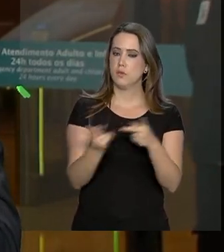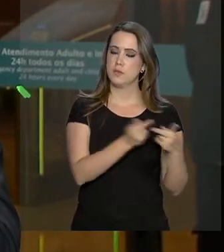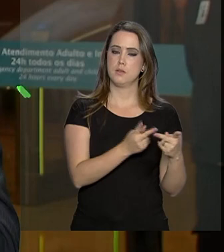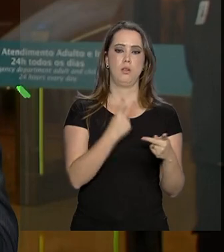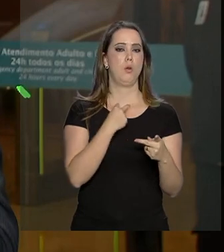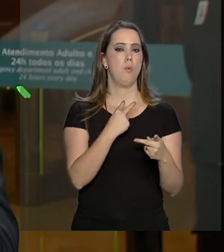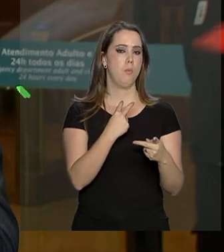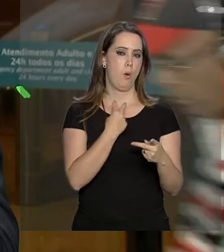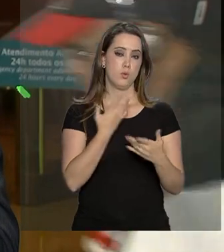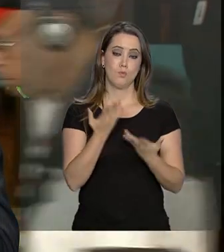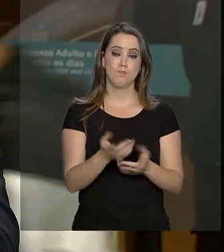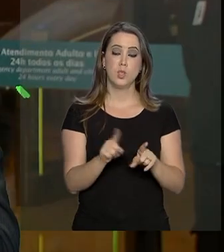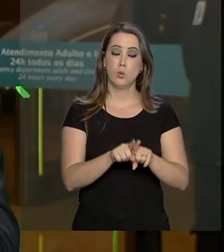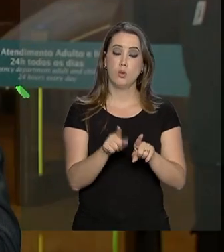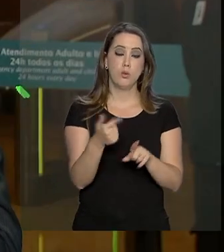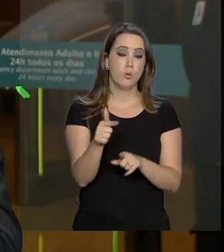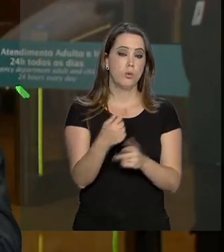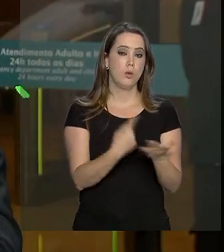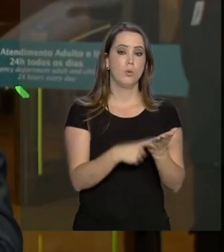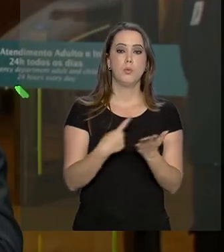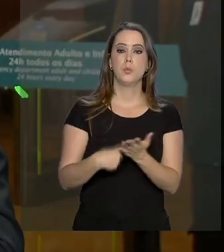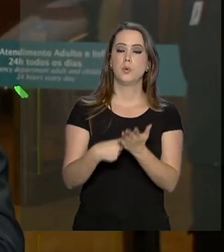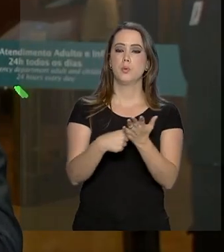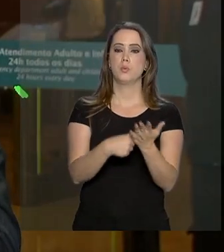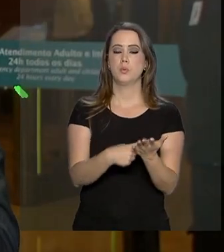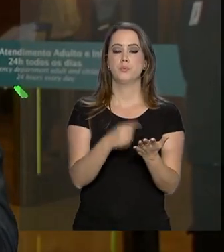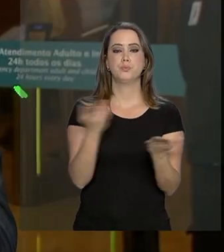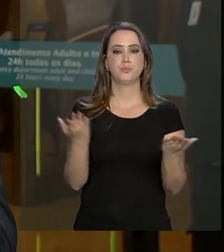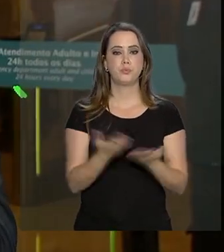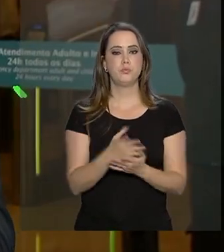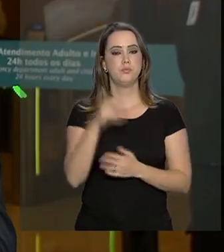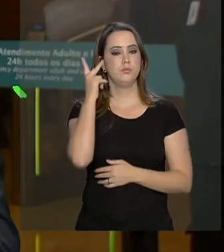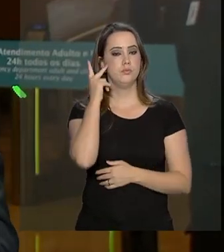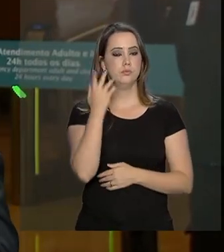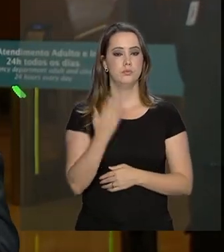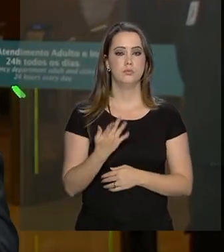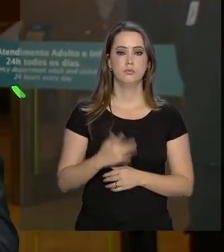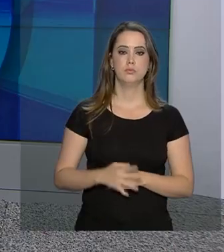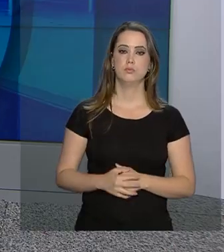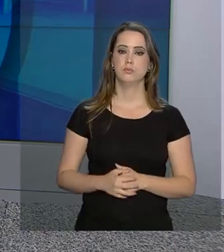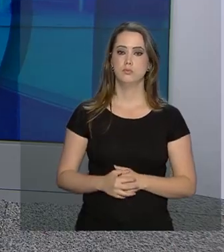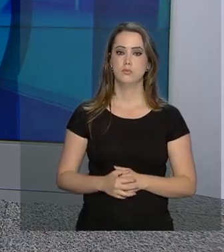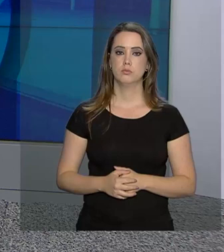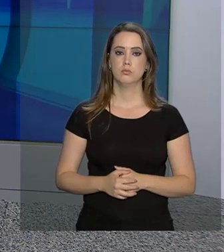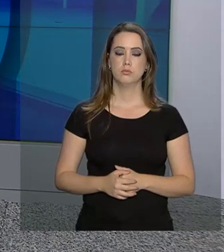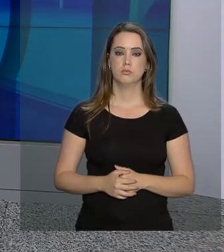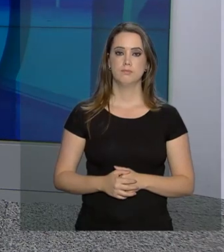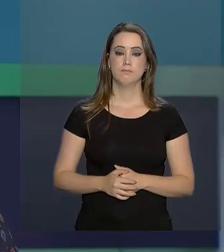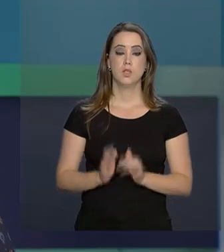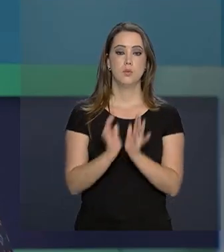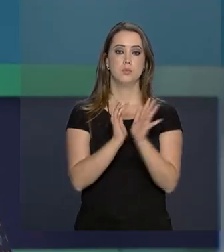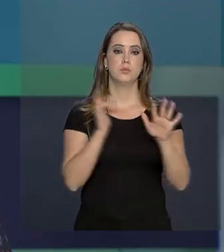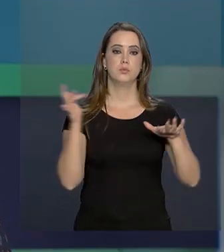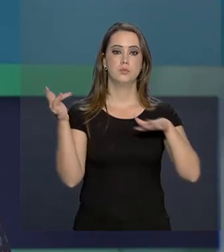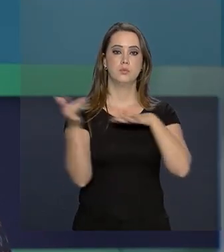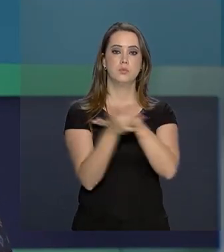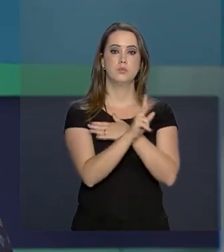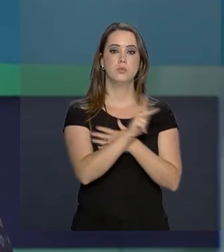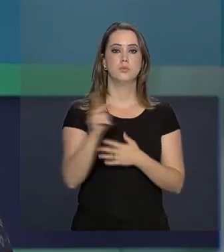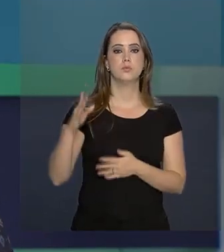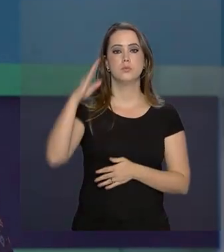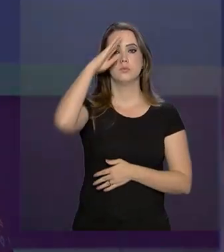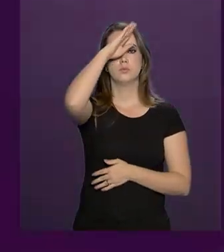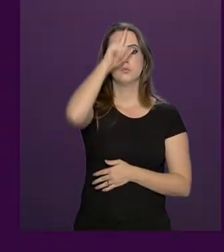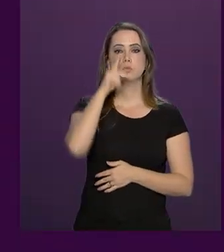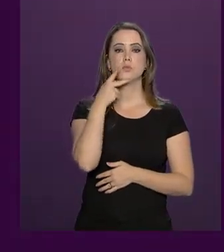há compromissos oficiais previstos na agenda. De São Paulo, Ricardo Ferraz. E pelas redes sociais, o